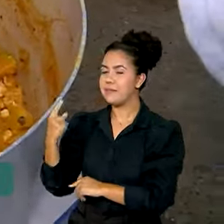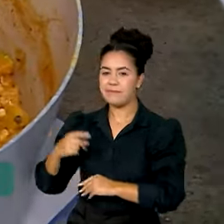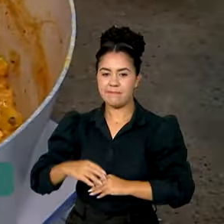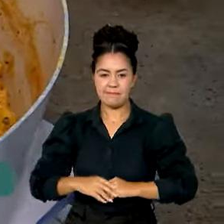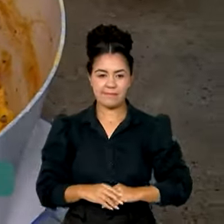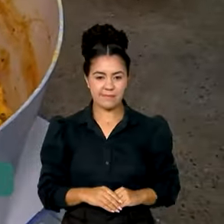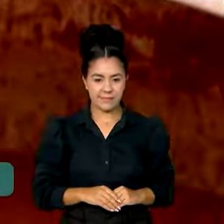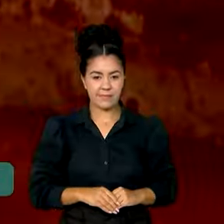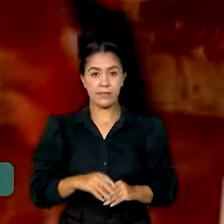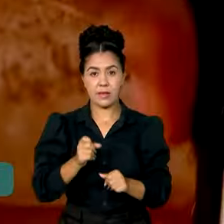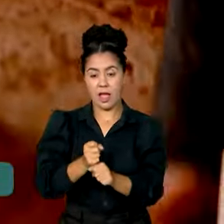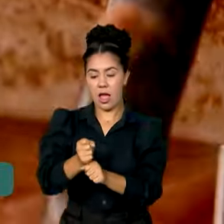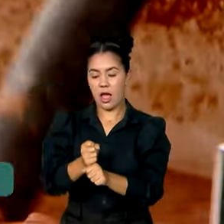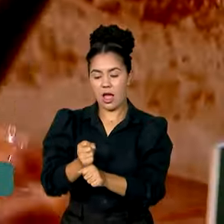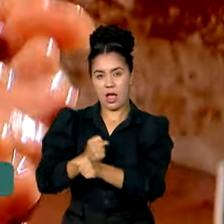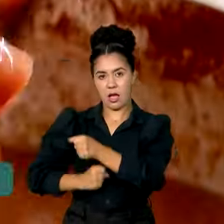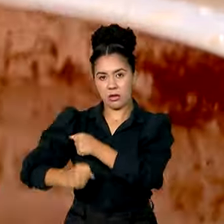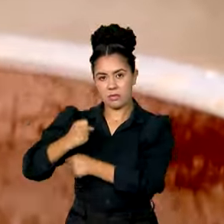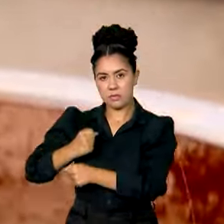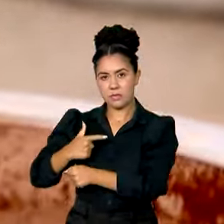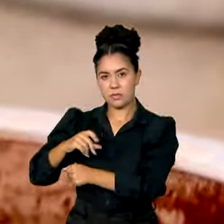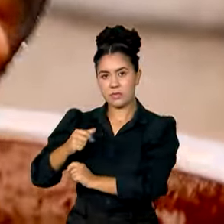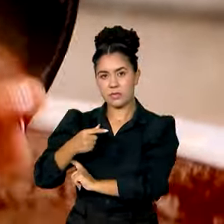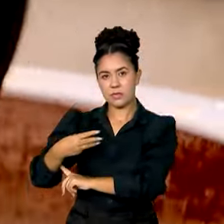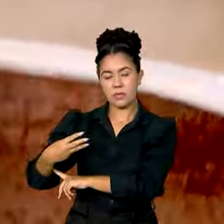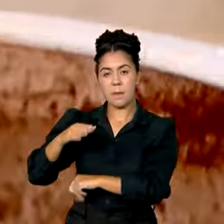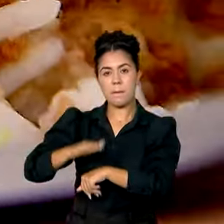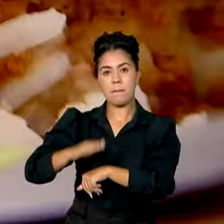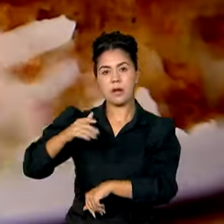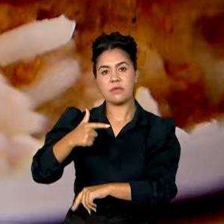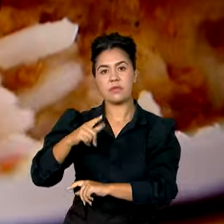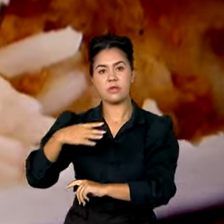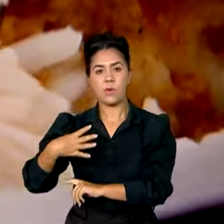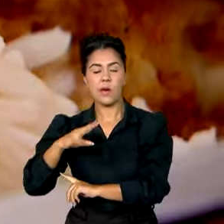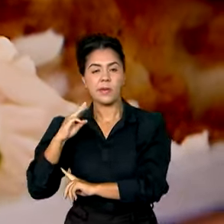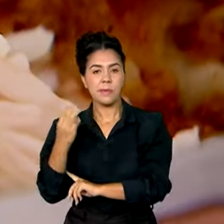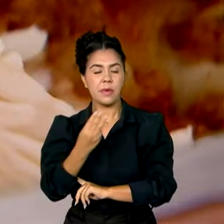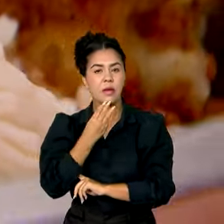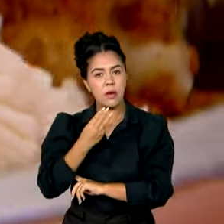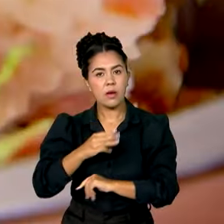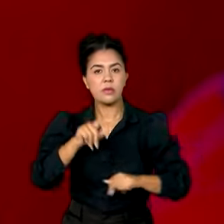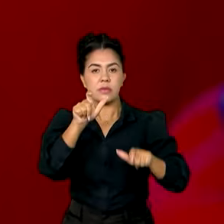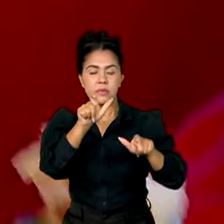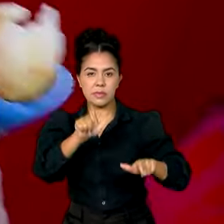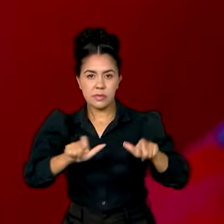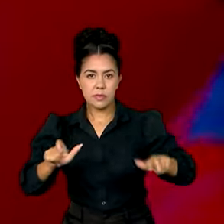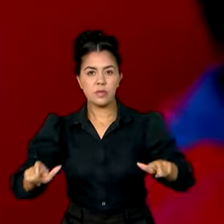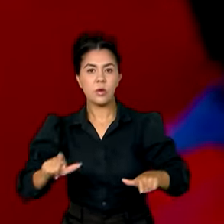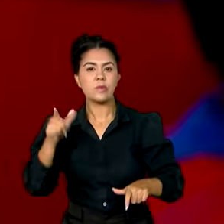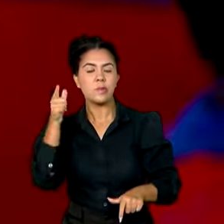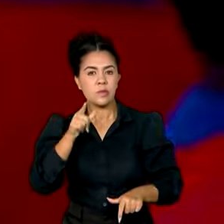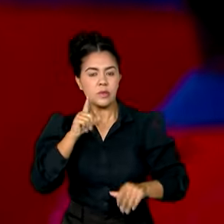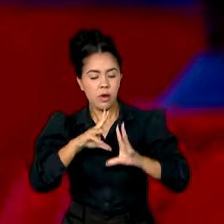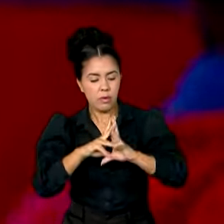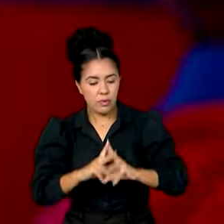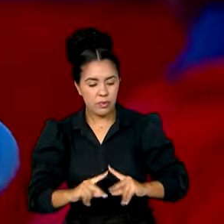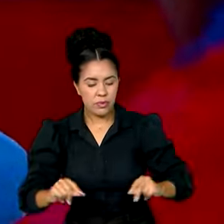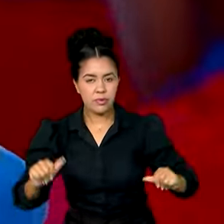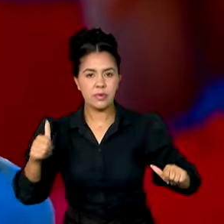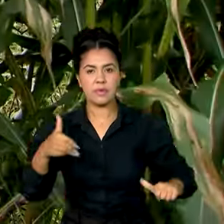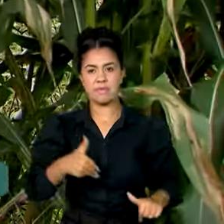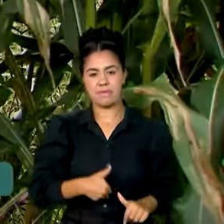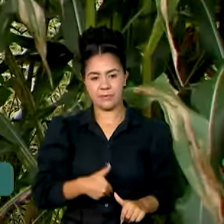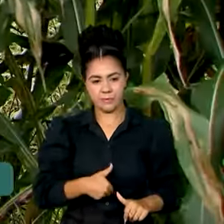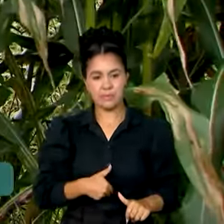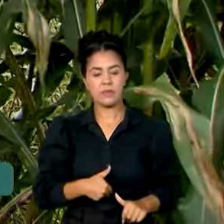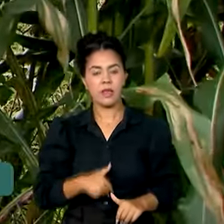2023, mais de 24 milhões de brasileiros saíram da situação de insegurança alimentar grave. Essa recuperação